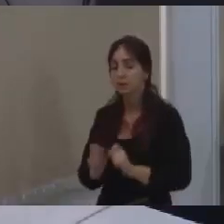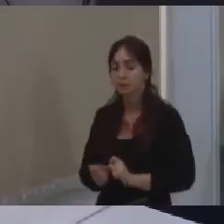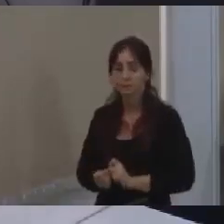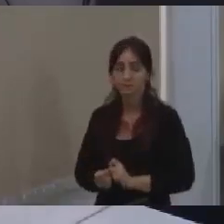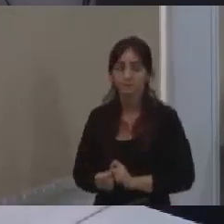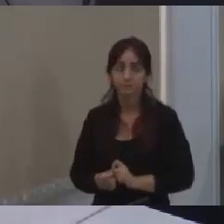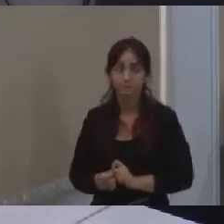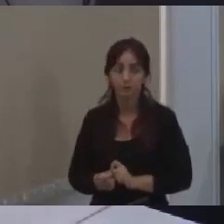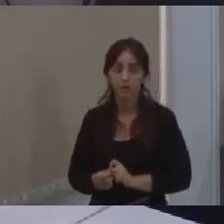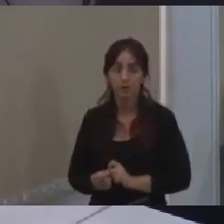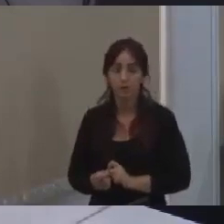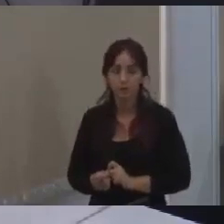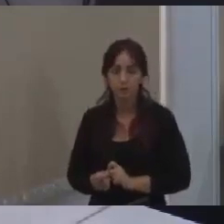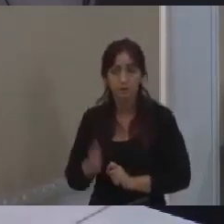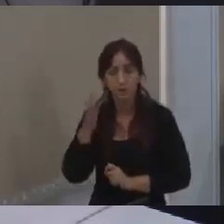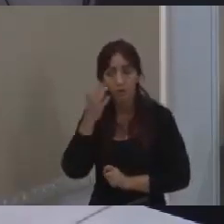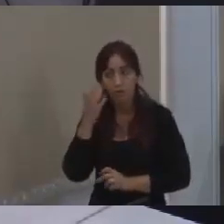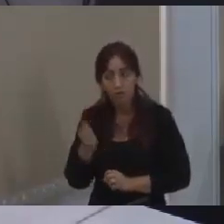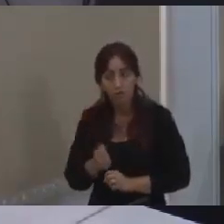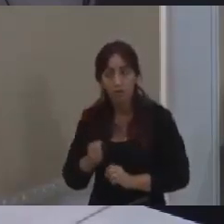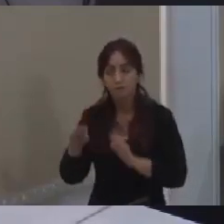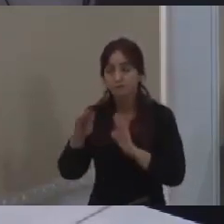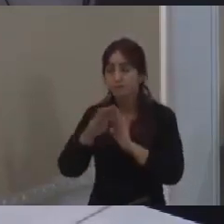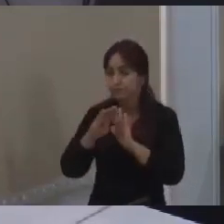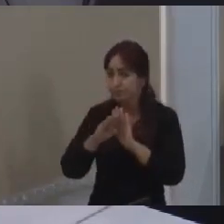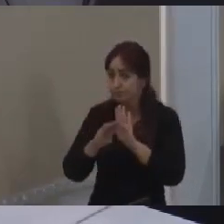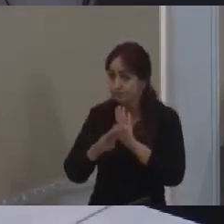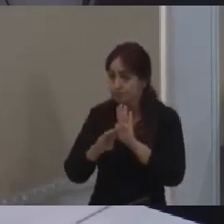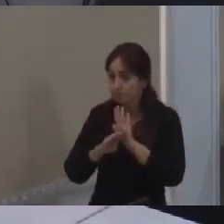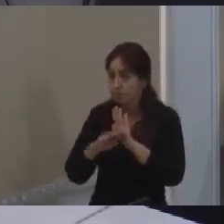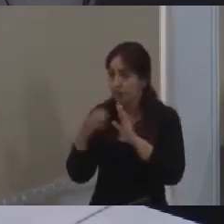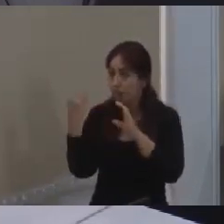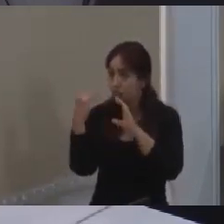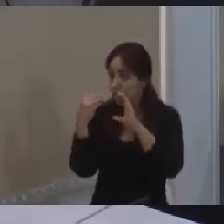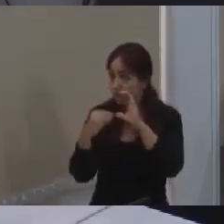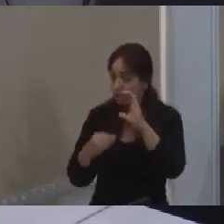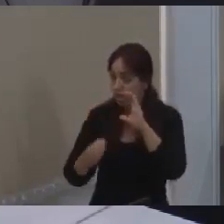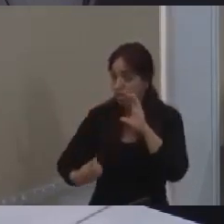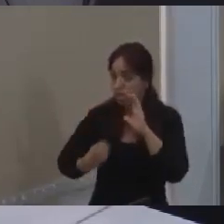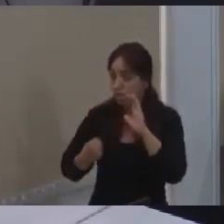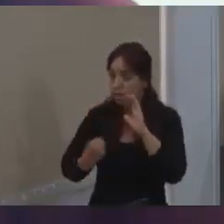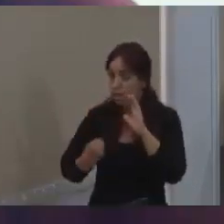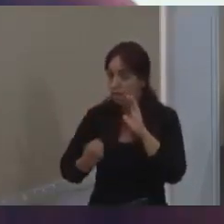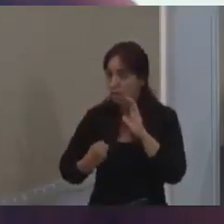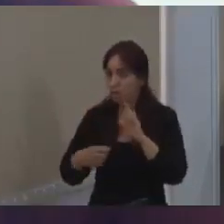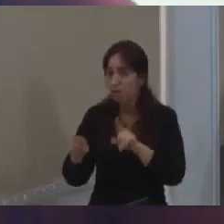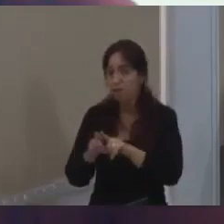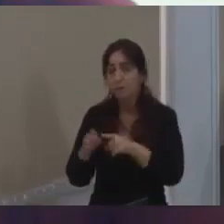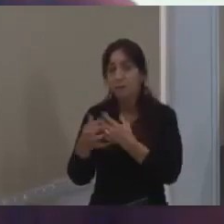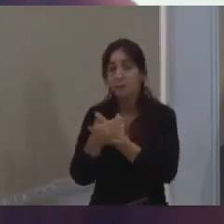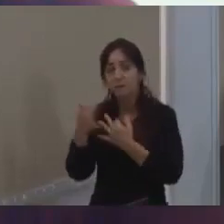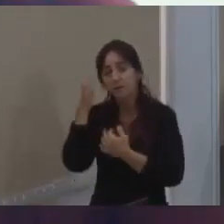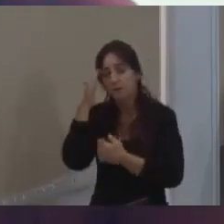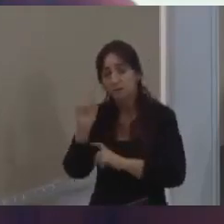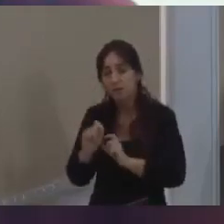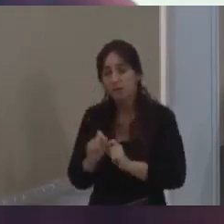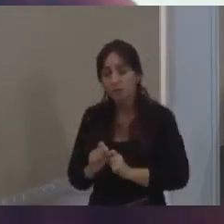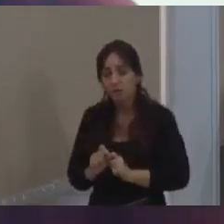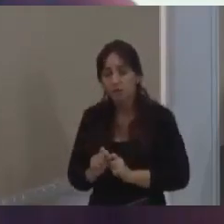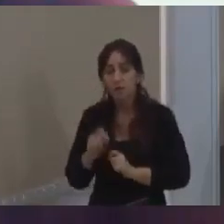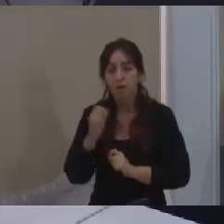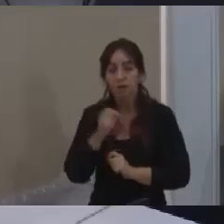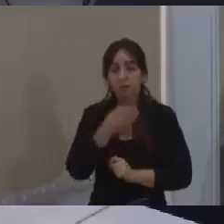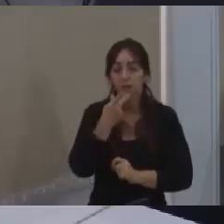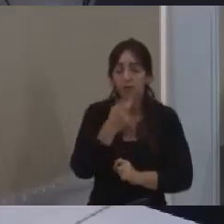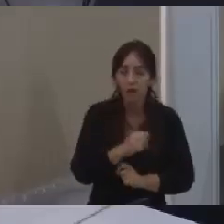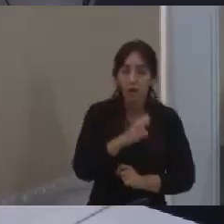é para a gente ir fundamentando alguns números aqui e o entendimento da cidade. A senhora disse que o senhor Cláudio